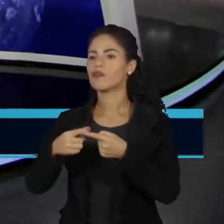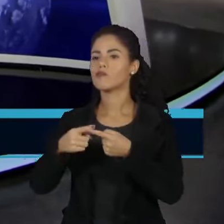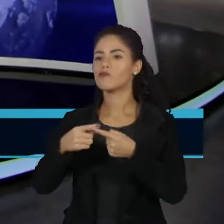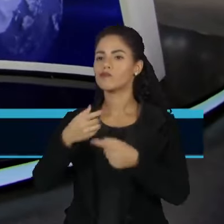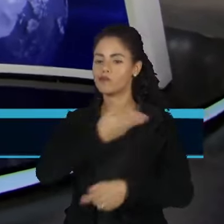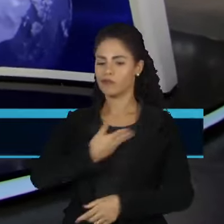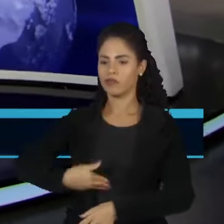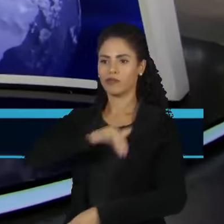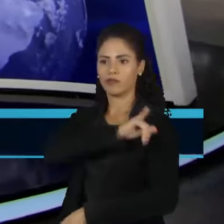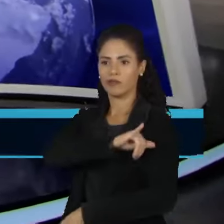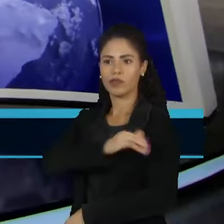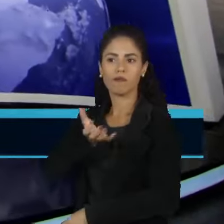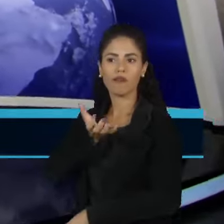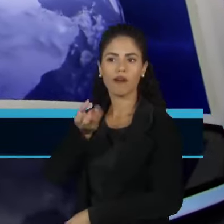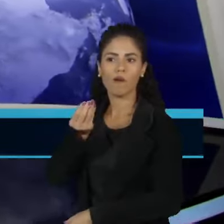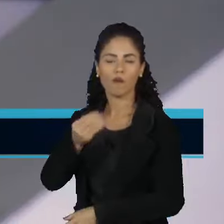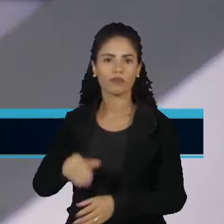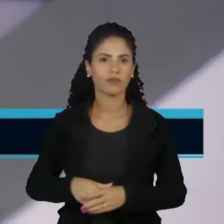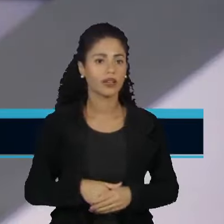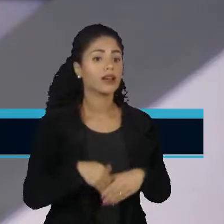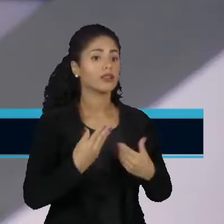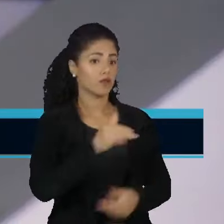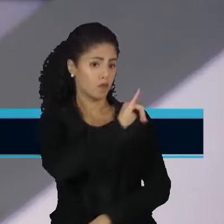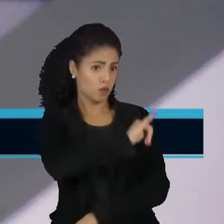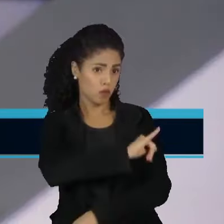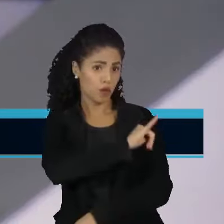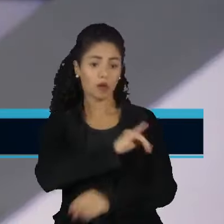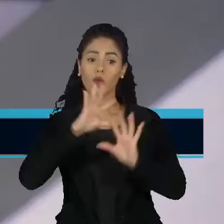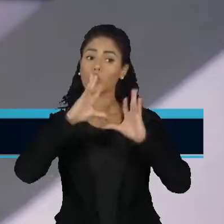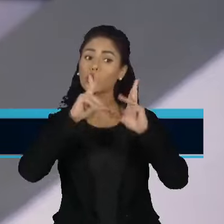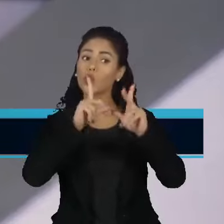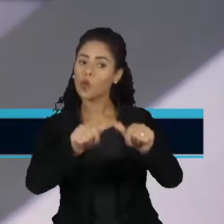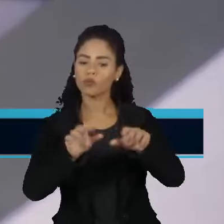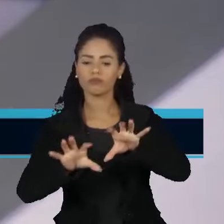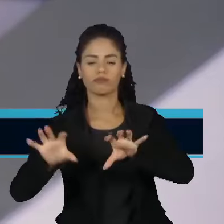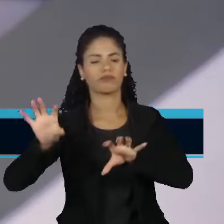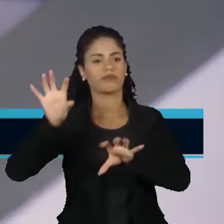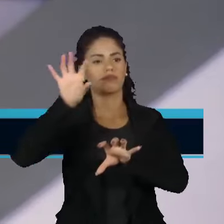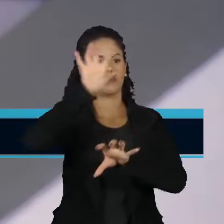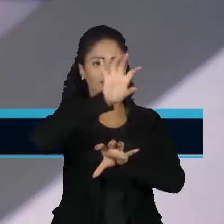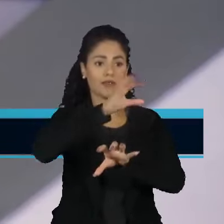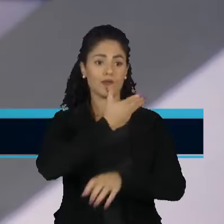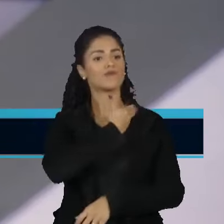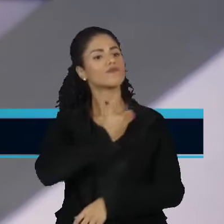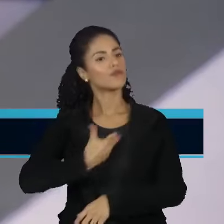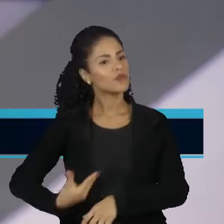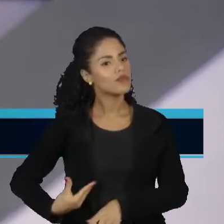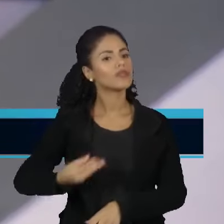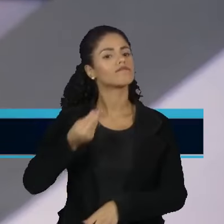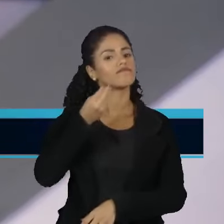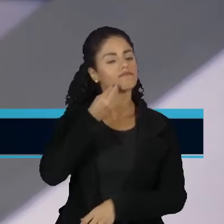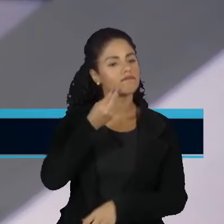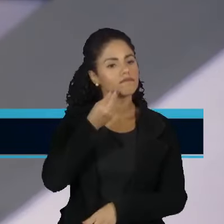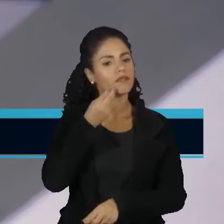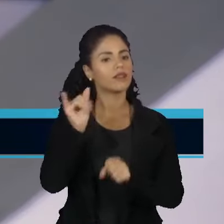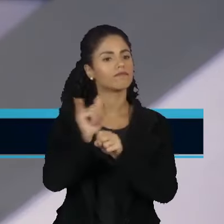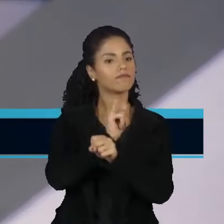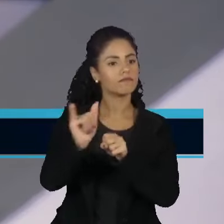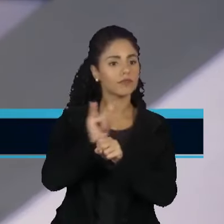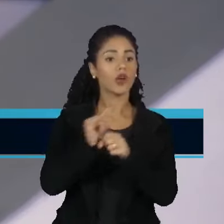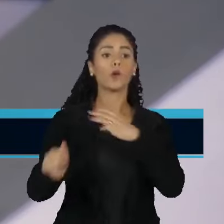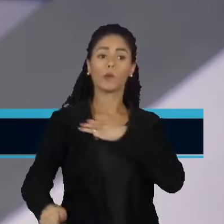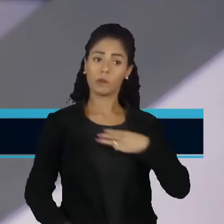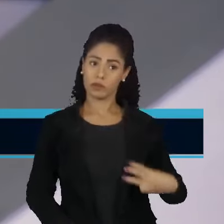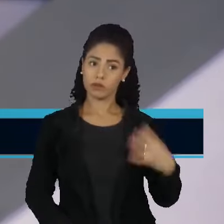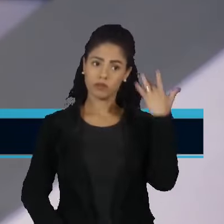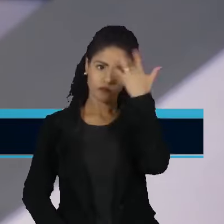acontecer e vai acontecer não só para o Rio de Janeiro, mas para todos os estados. O governo vem acenando com isso, o ministro confirmou